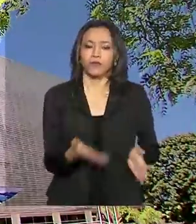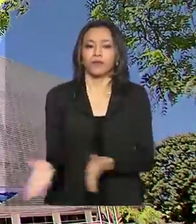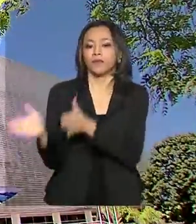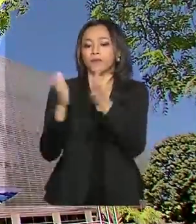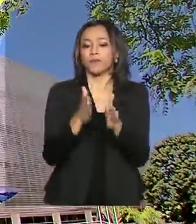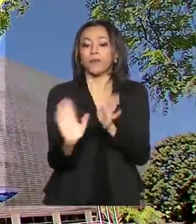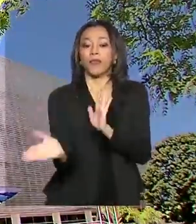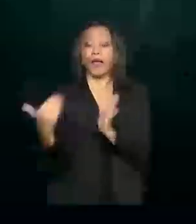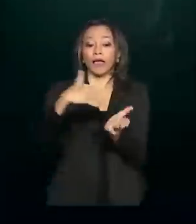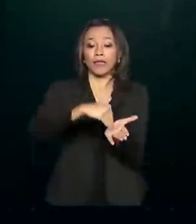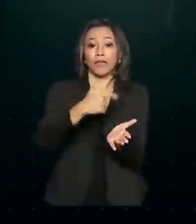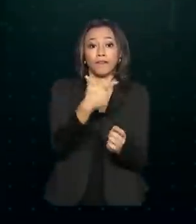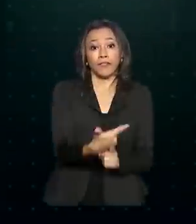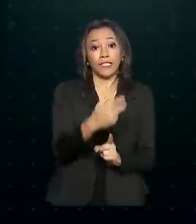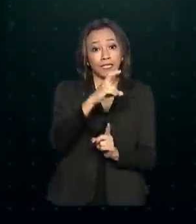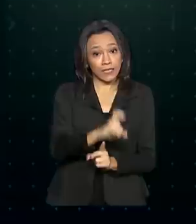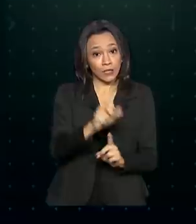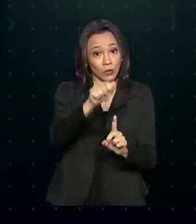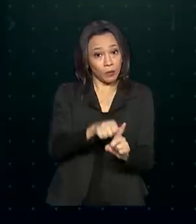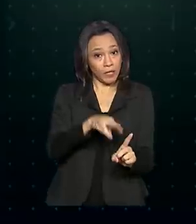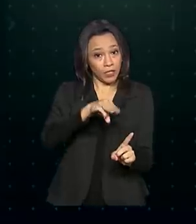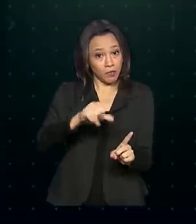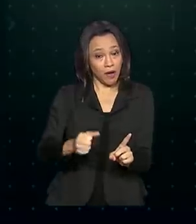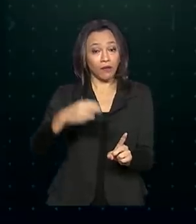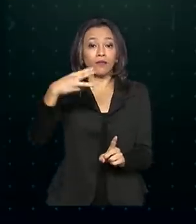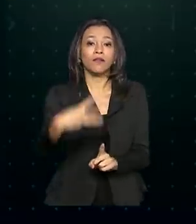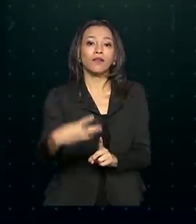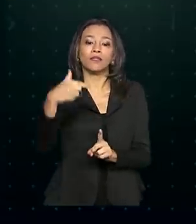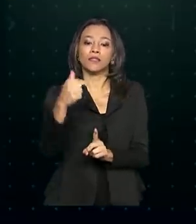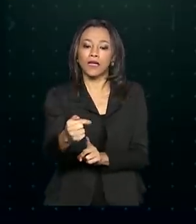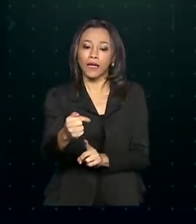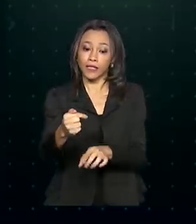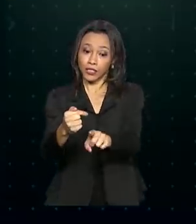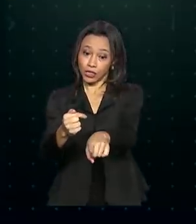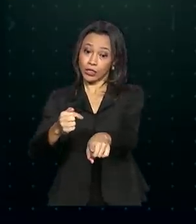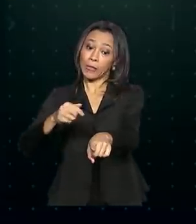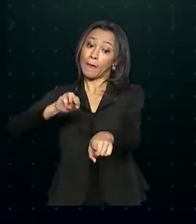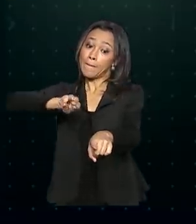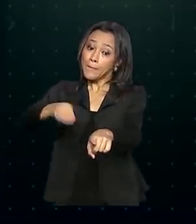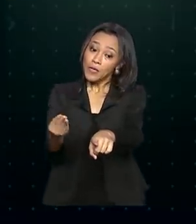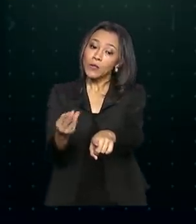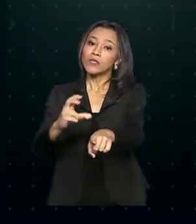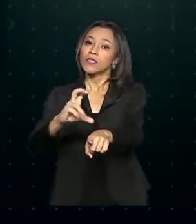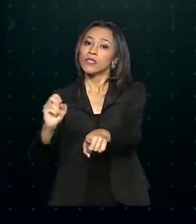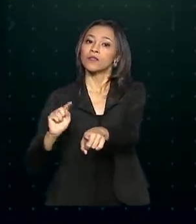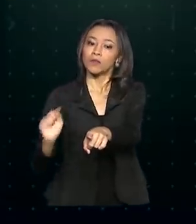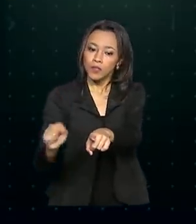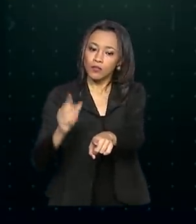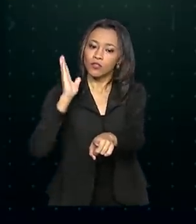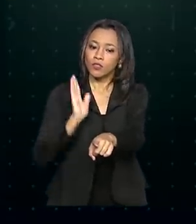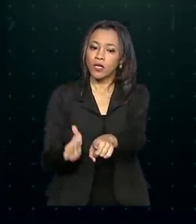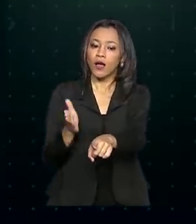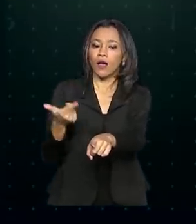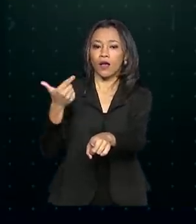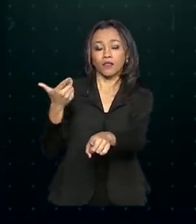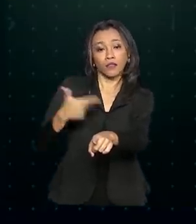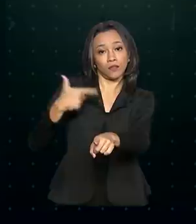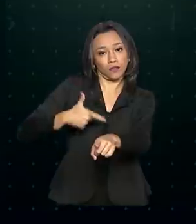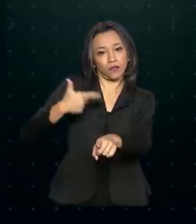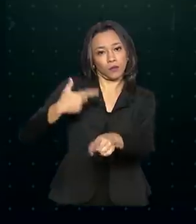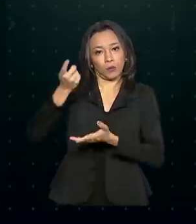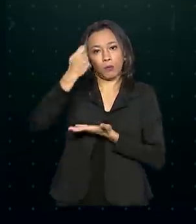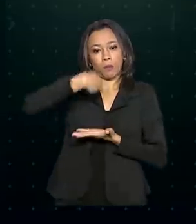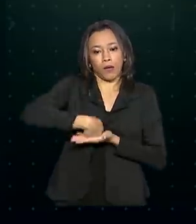25 de maio, 37 milhões e meio de brasileiros receberam a segunda parcela do